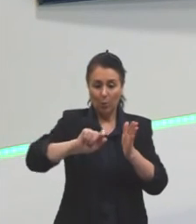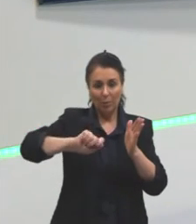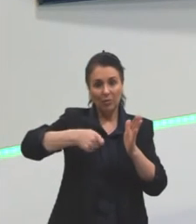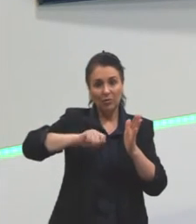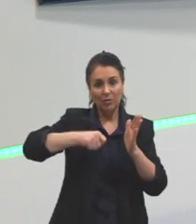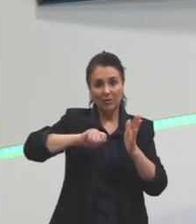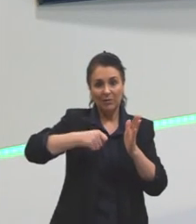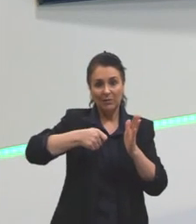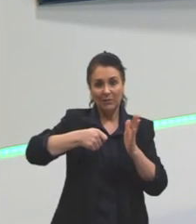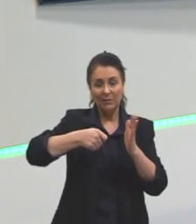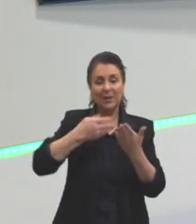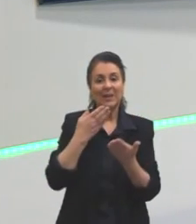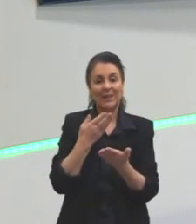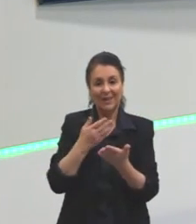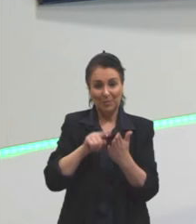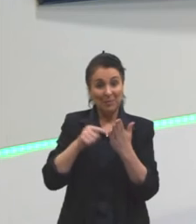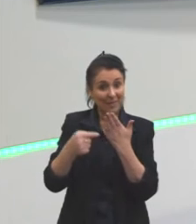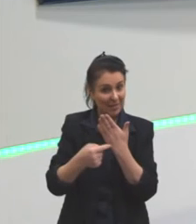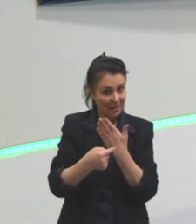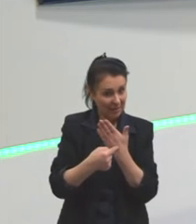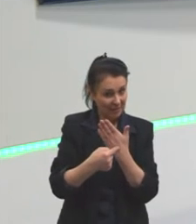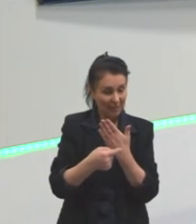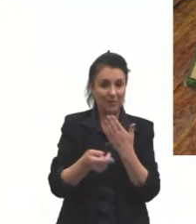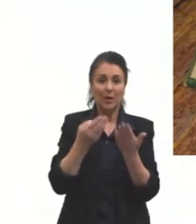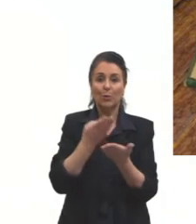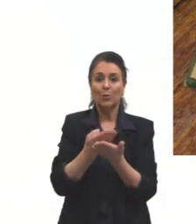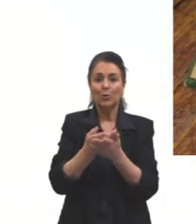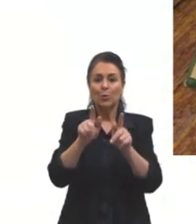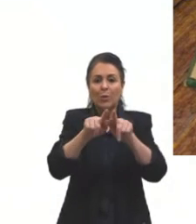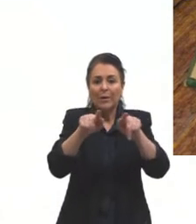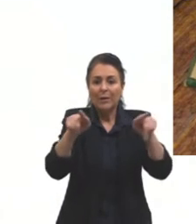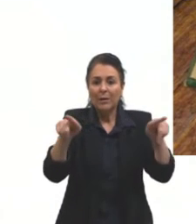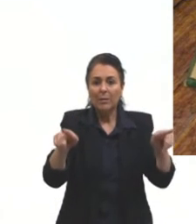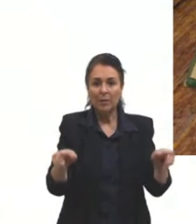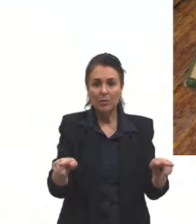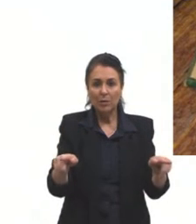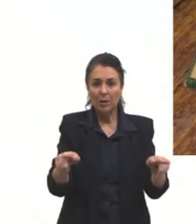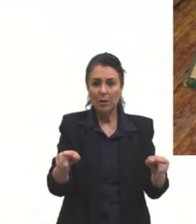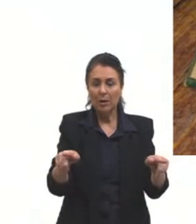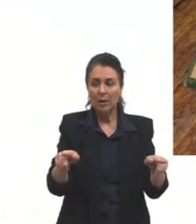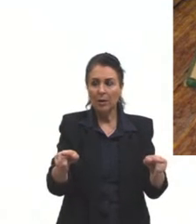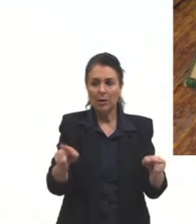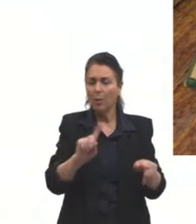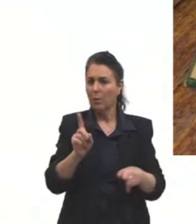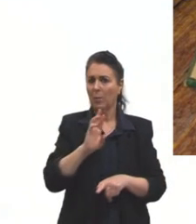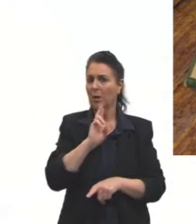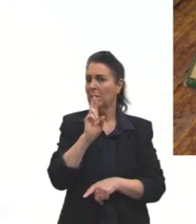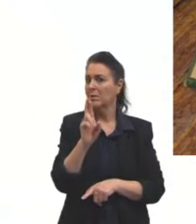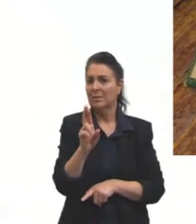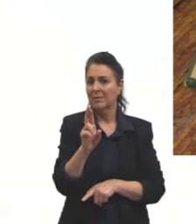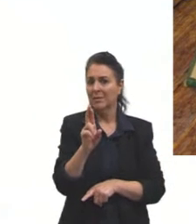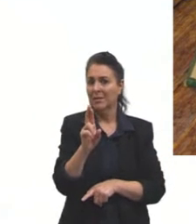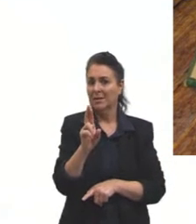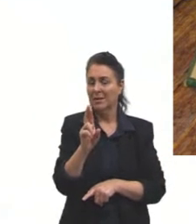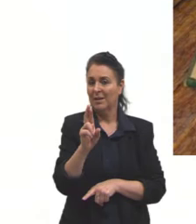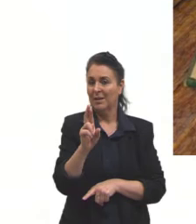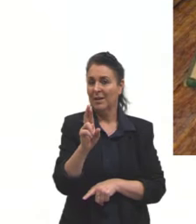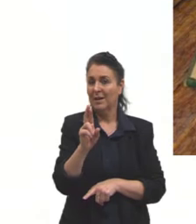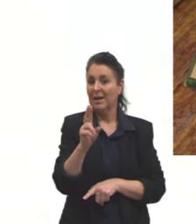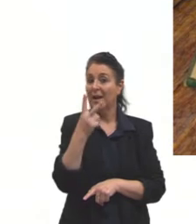o estudo da gramática, ele não pode ser uma resposta em si. Ele é uma chave que